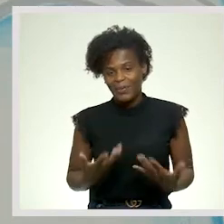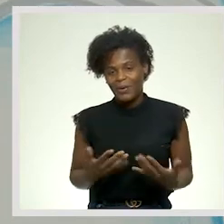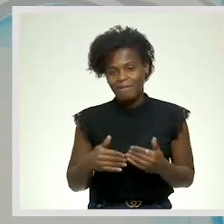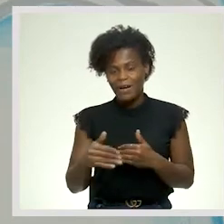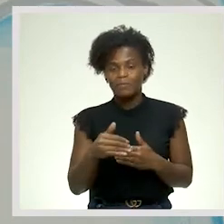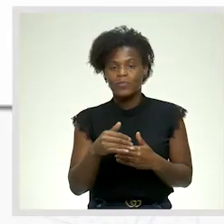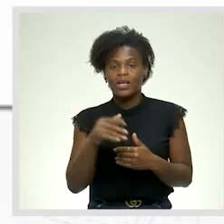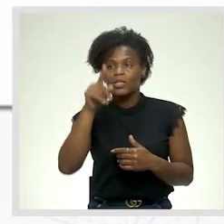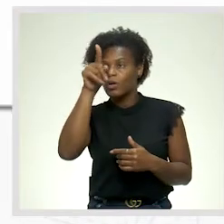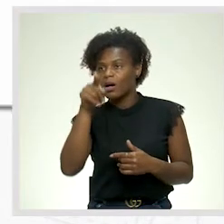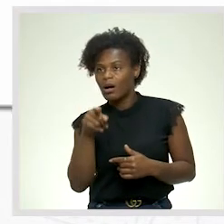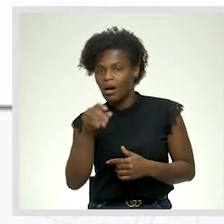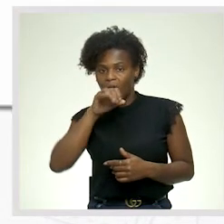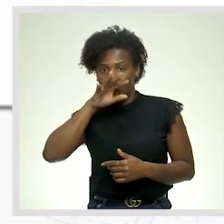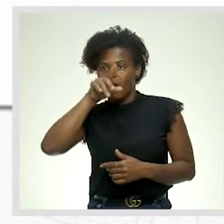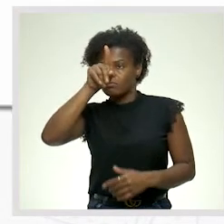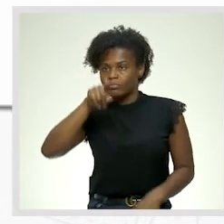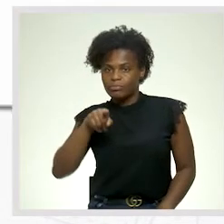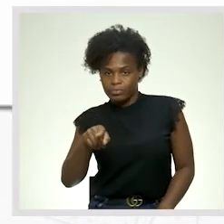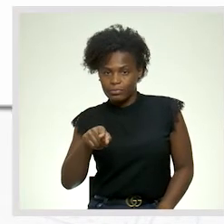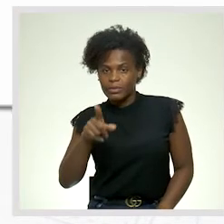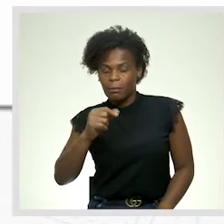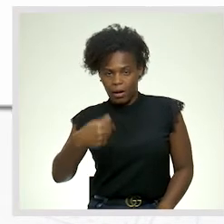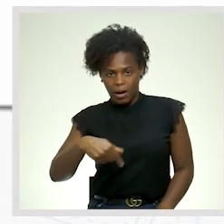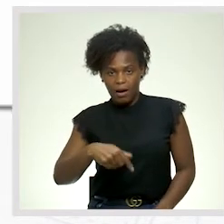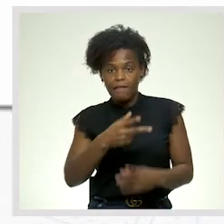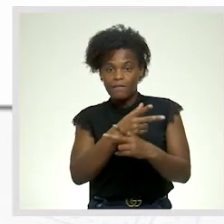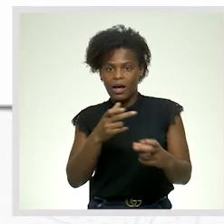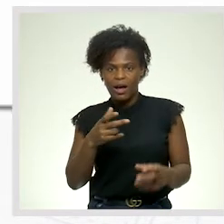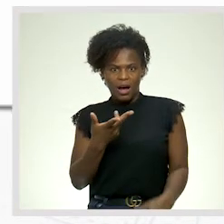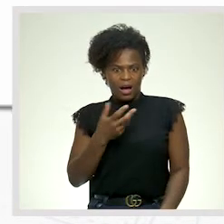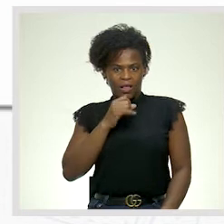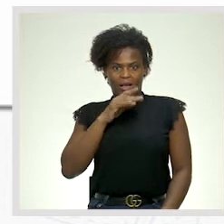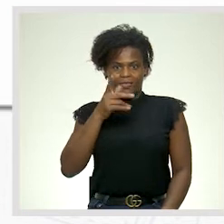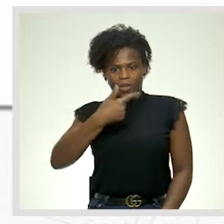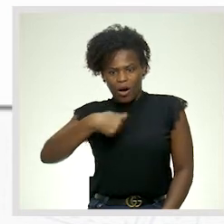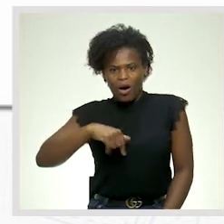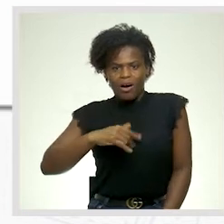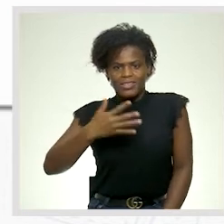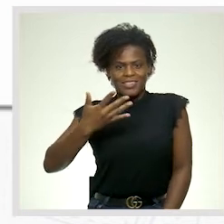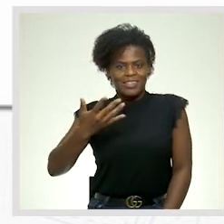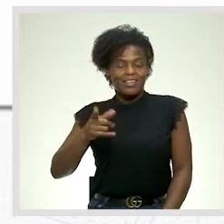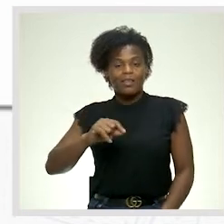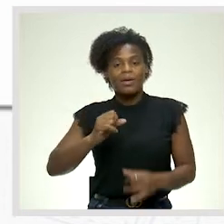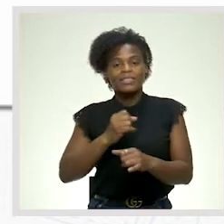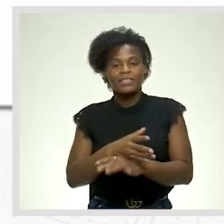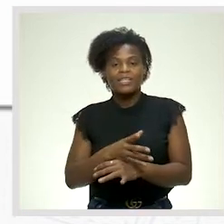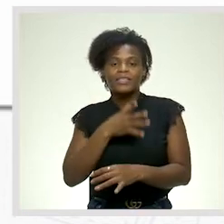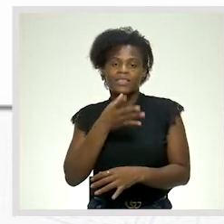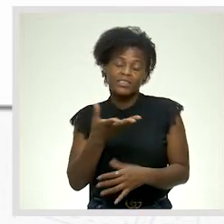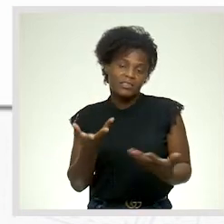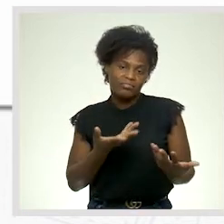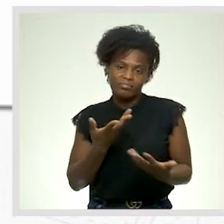exclamação. Temos também exclamação na frase Nossa! E também na seguinte que diz